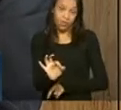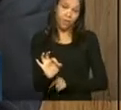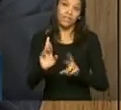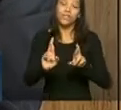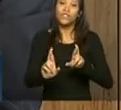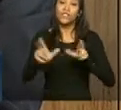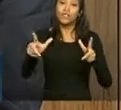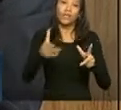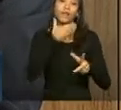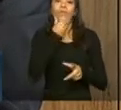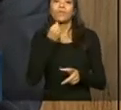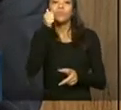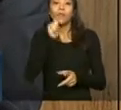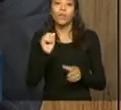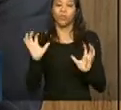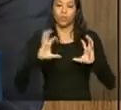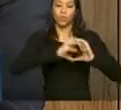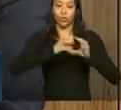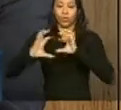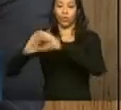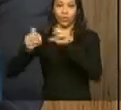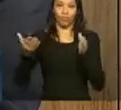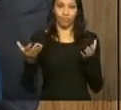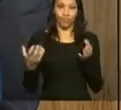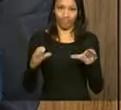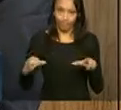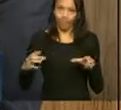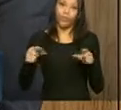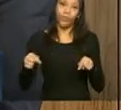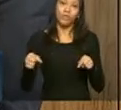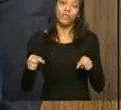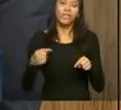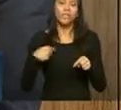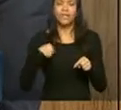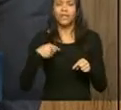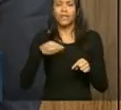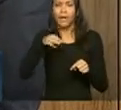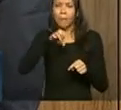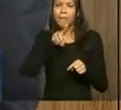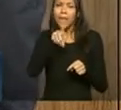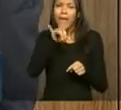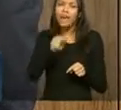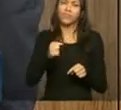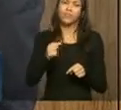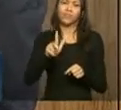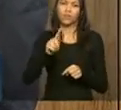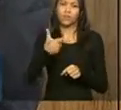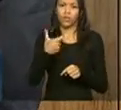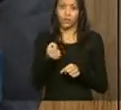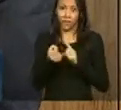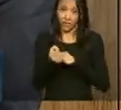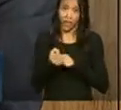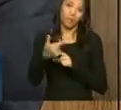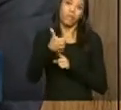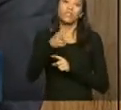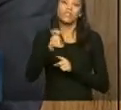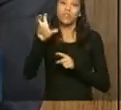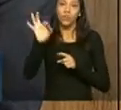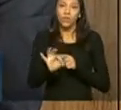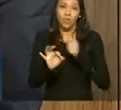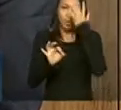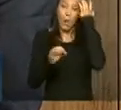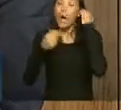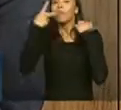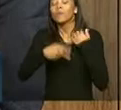entre homens e mulheres que, na média do G20, é de em torno de 25%. No caso do Brasil, é um pouco